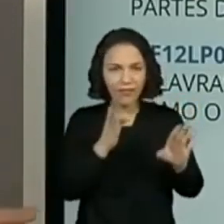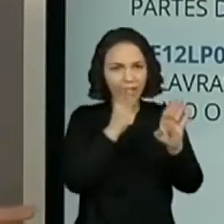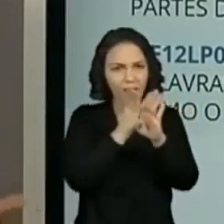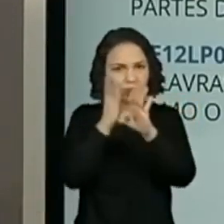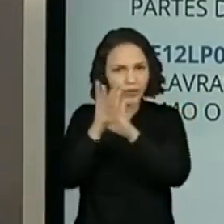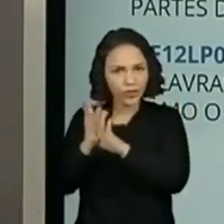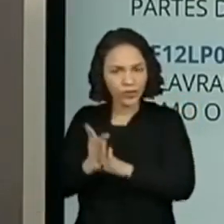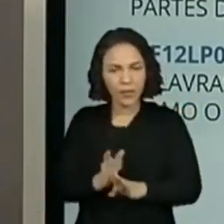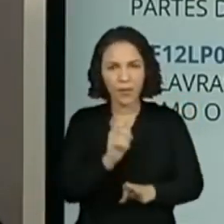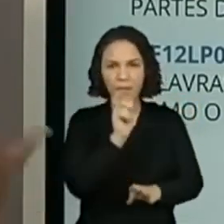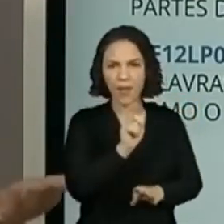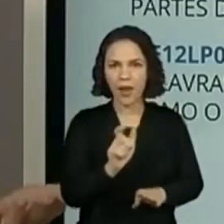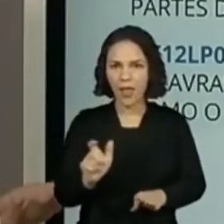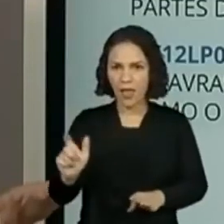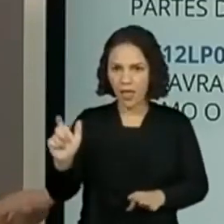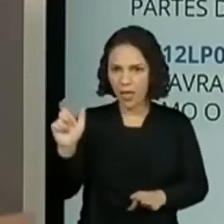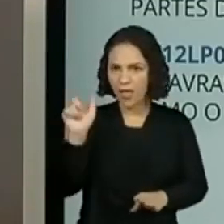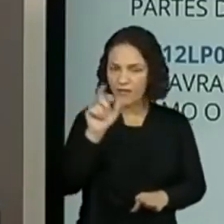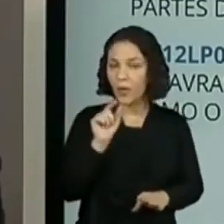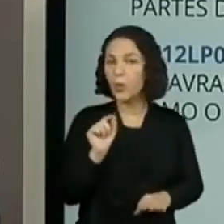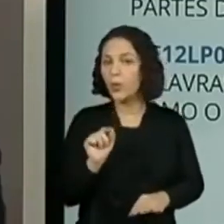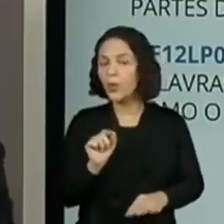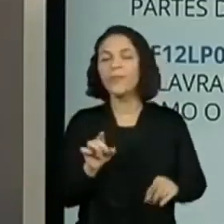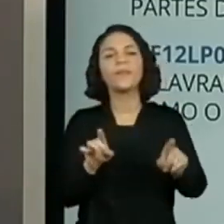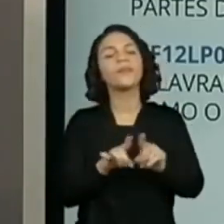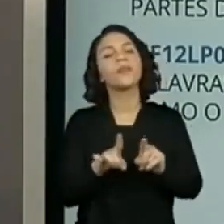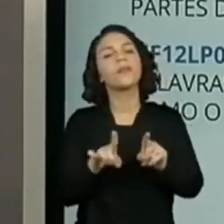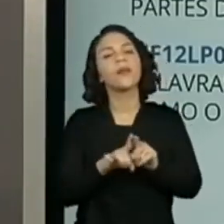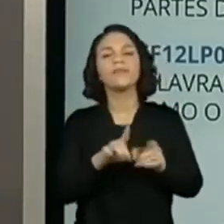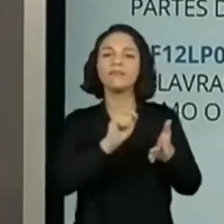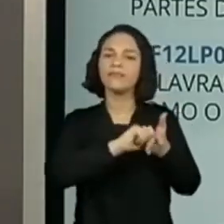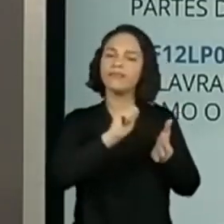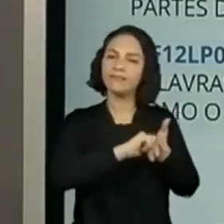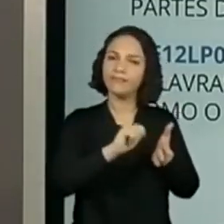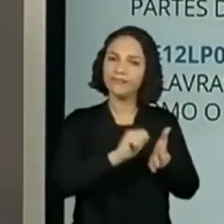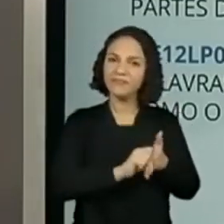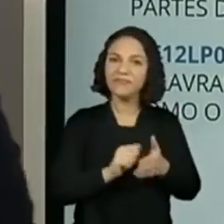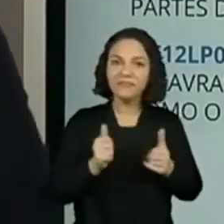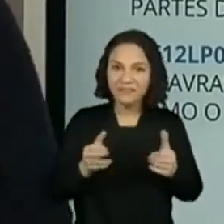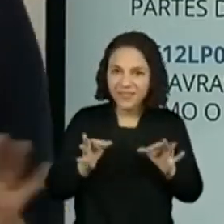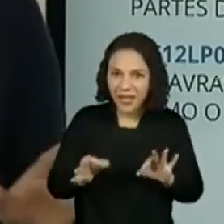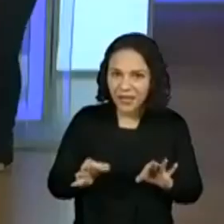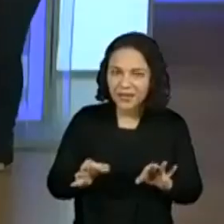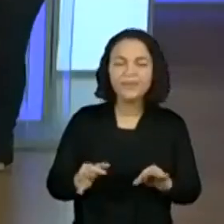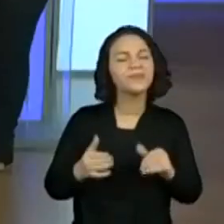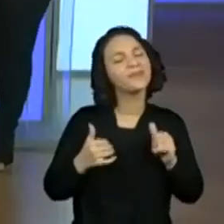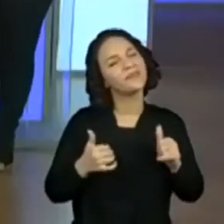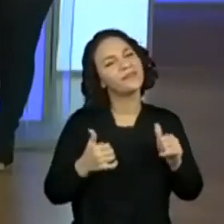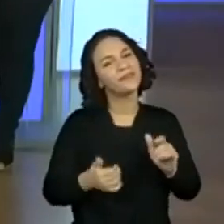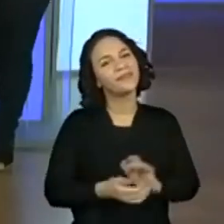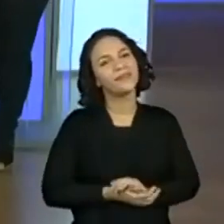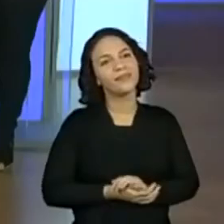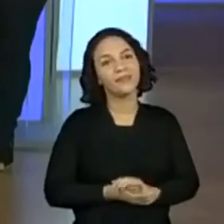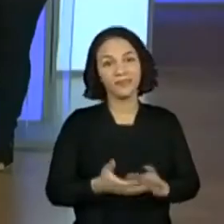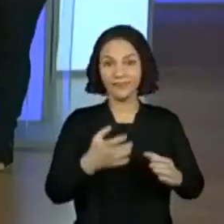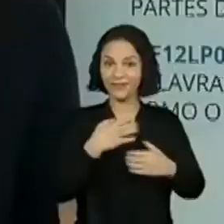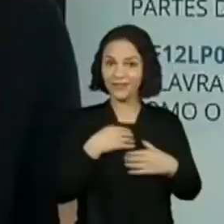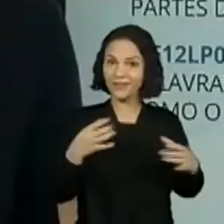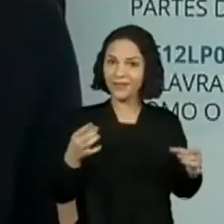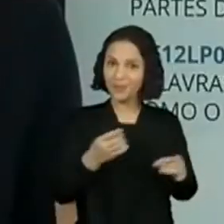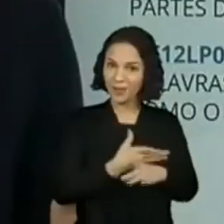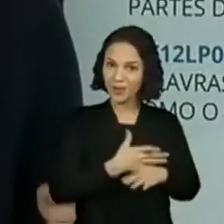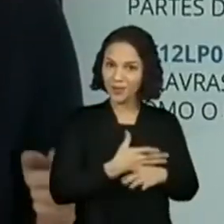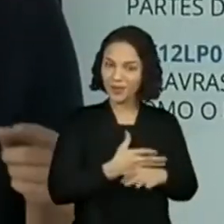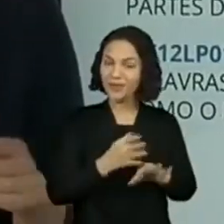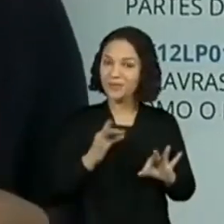escrito as palavras ou o que está escrito, como também para escrever. Certo, professora Certinho. Então, preparados agora,